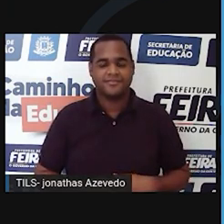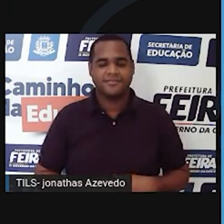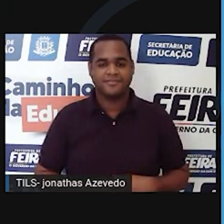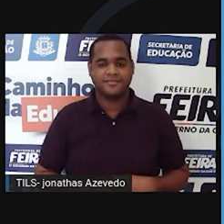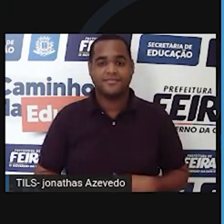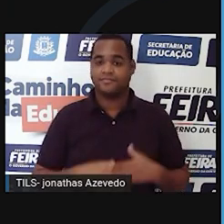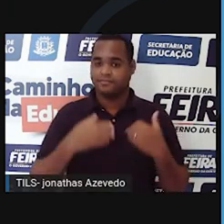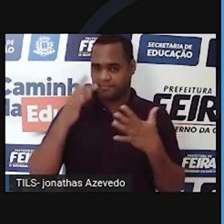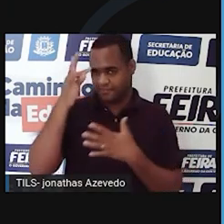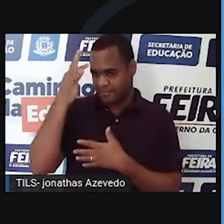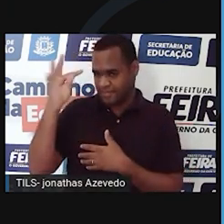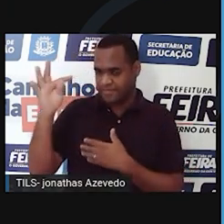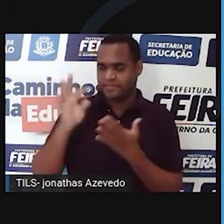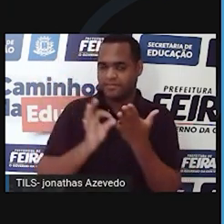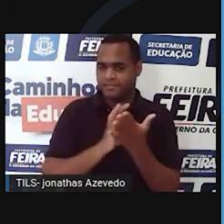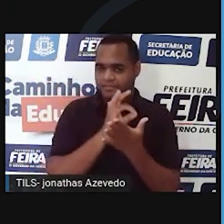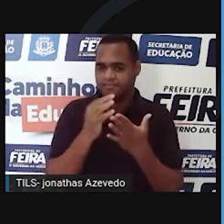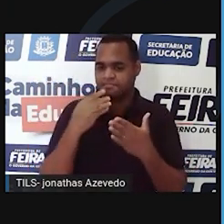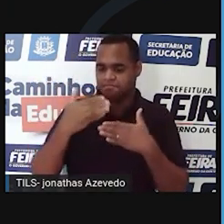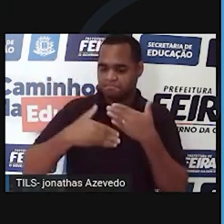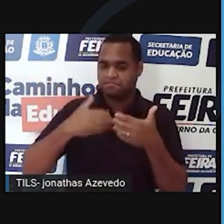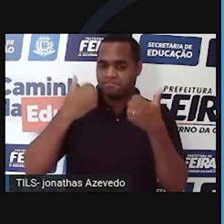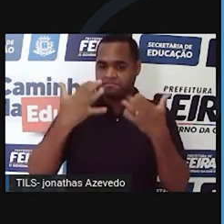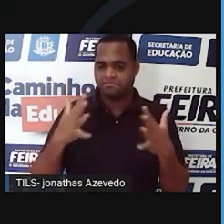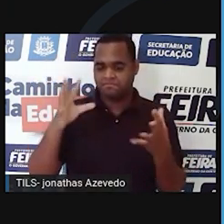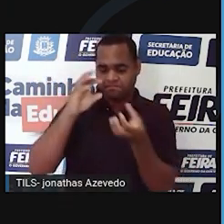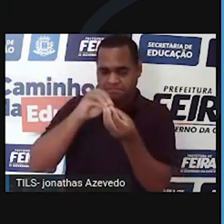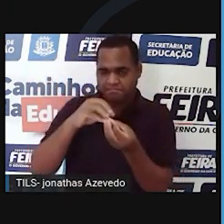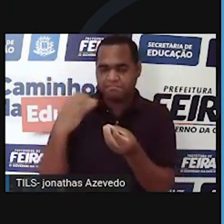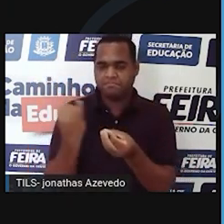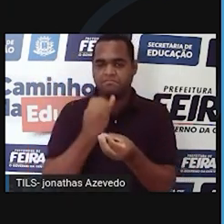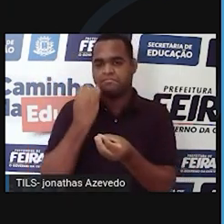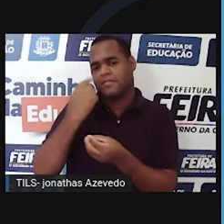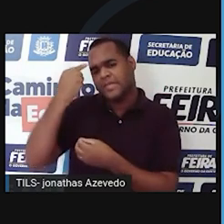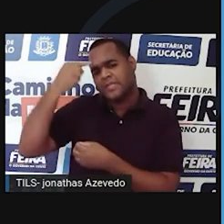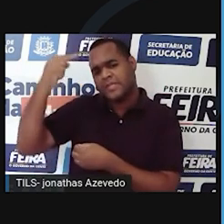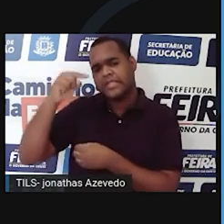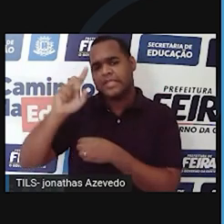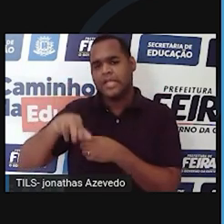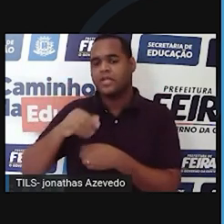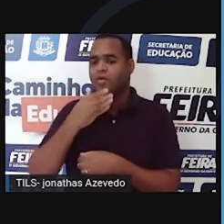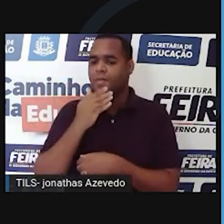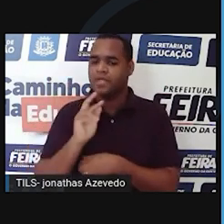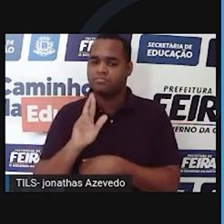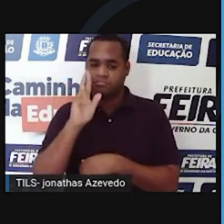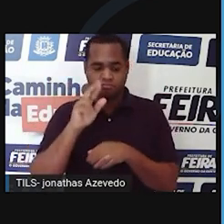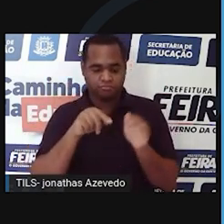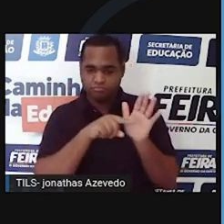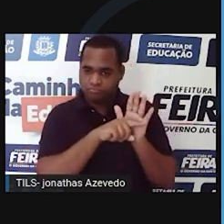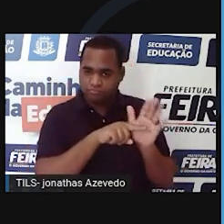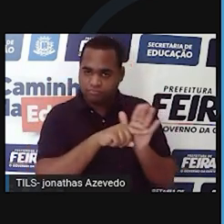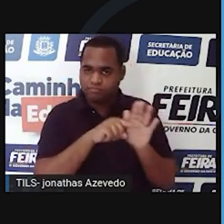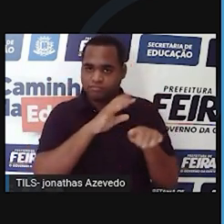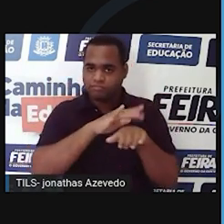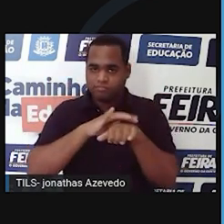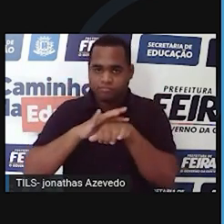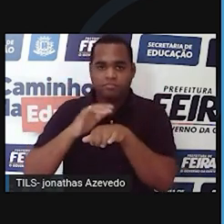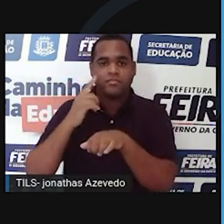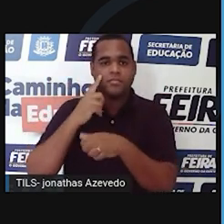A teoria celular, posteriormente, foi complementada pelas ideias do patologista Rudolf Birch, no ano de